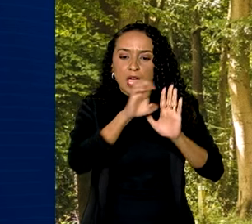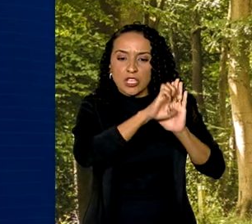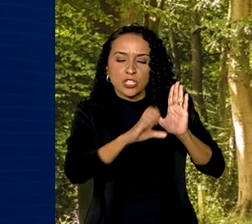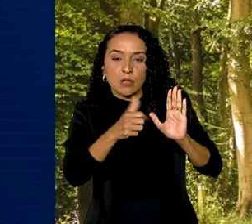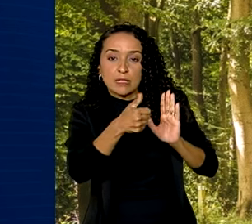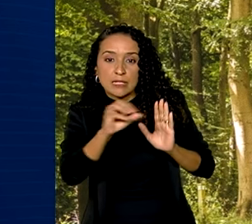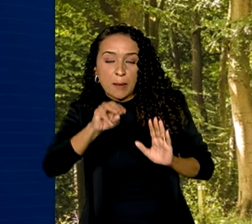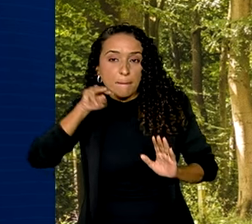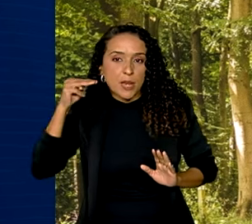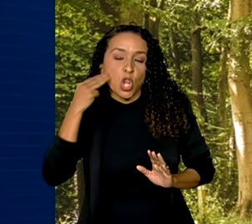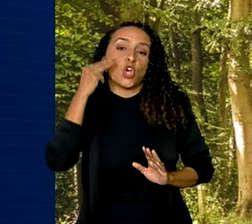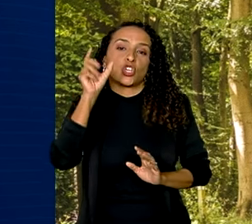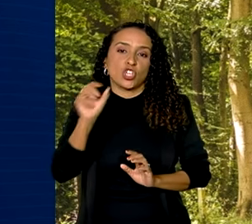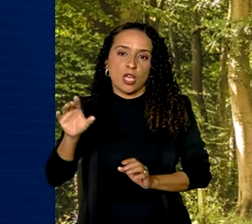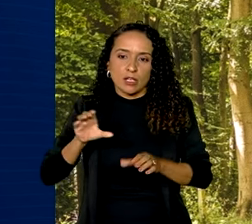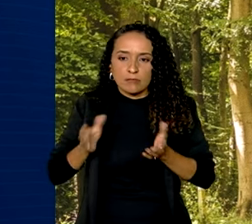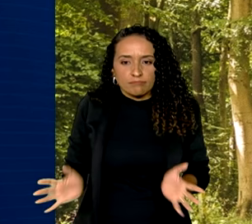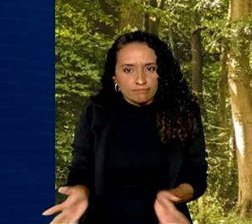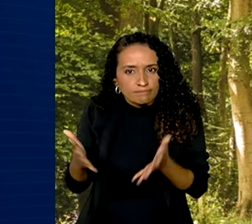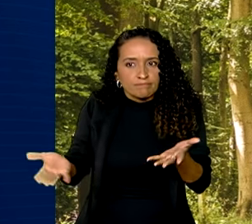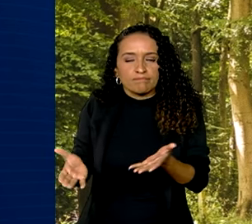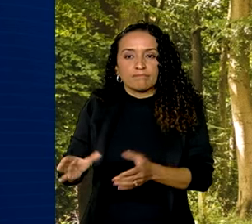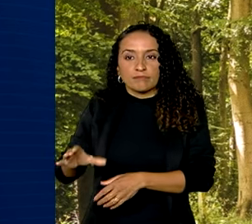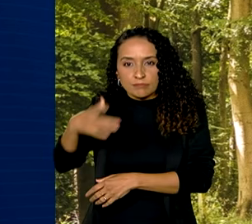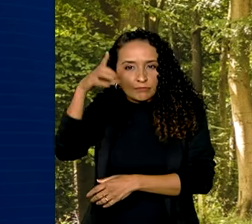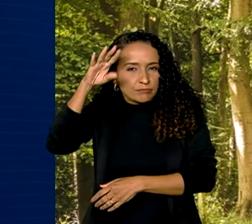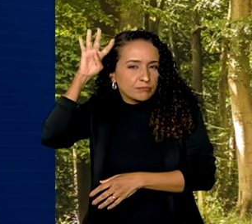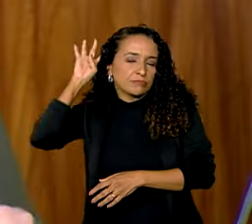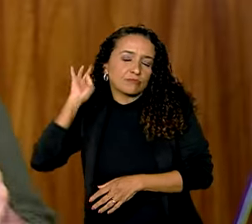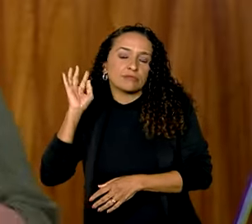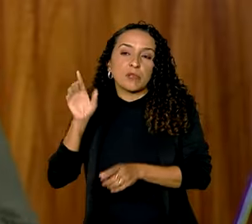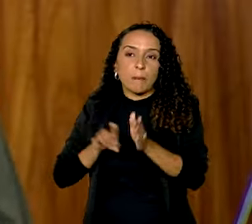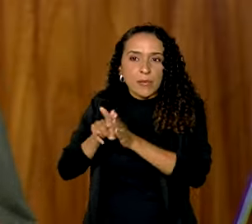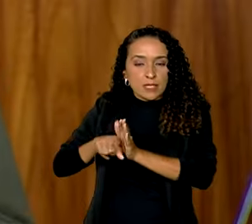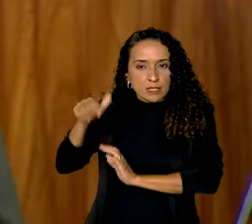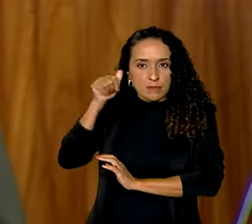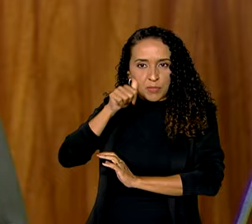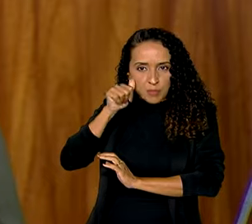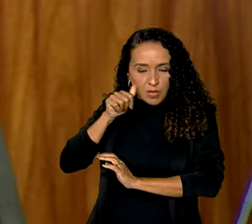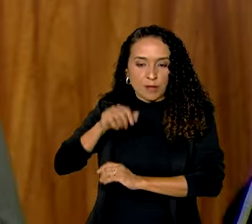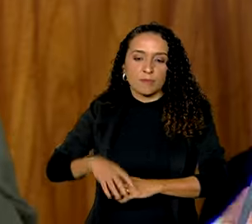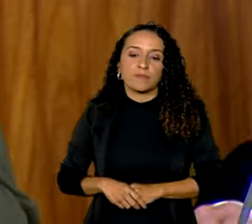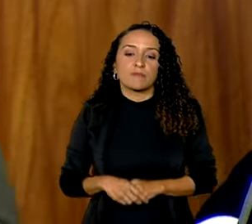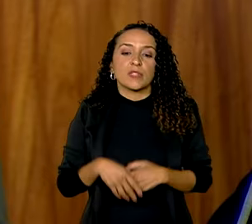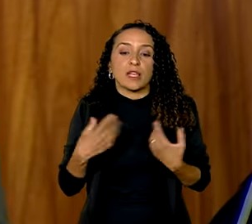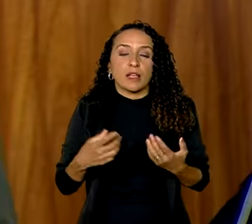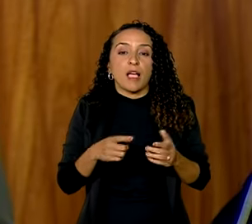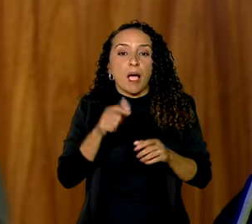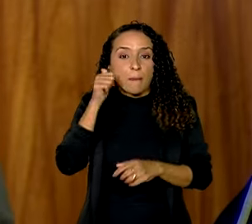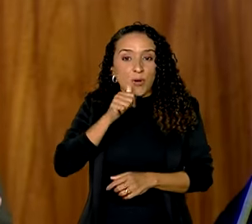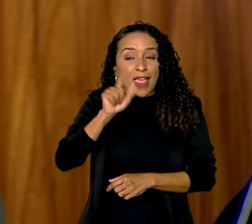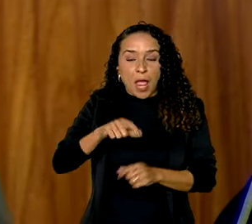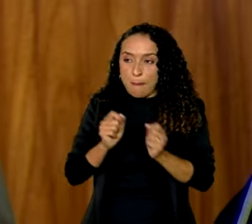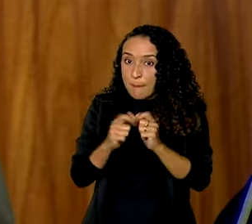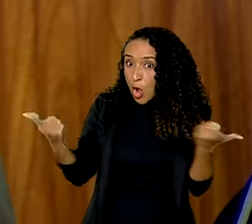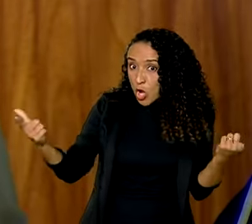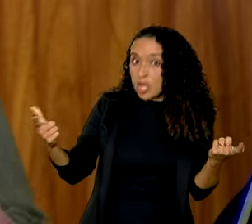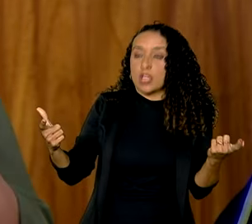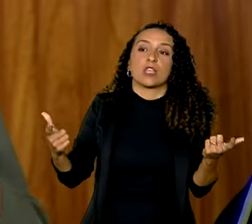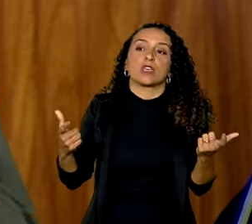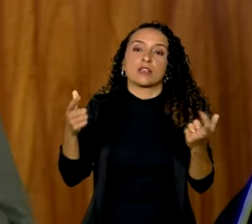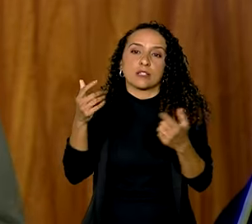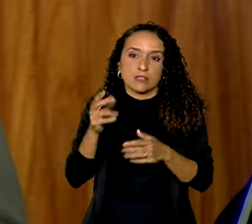para incentivar a carreira científica e de pesquisa para mulheres. As mulheres, nós somos a maioria das universitárias,